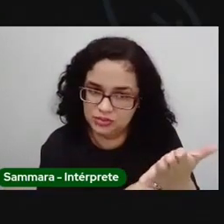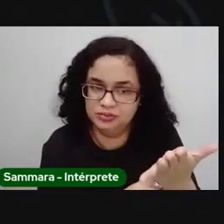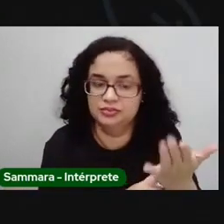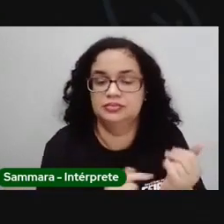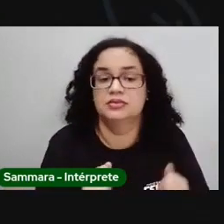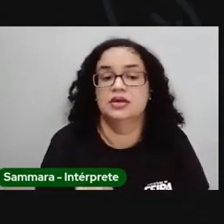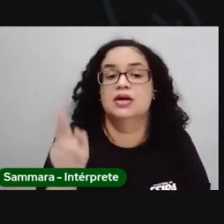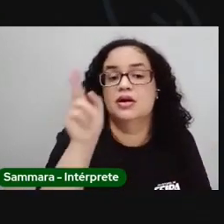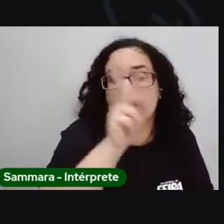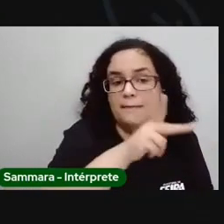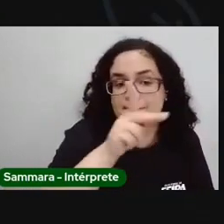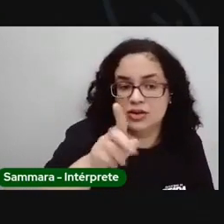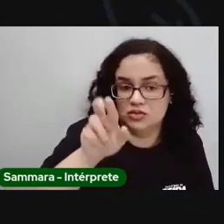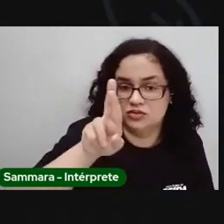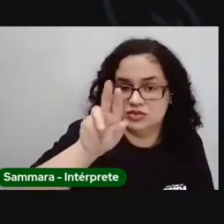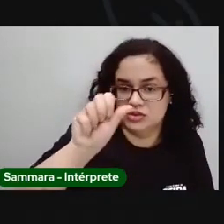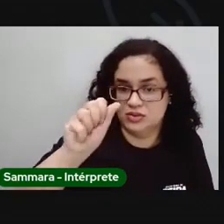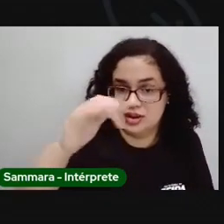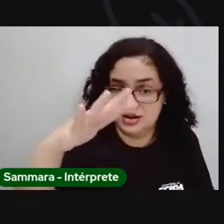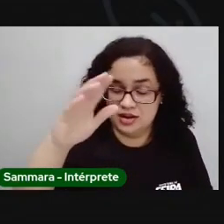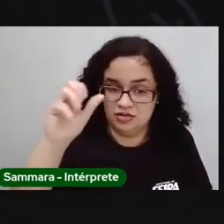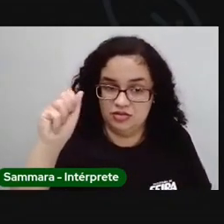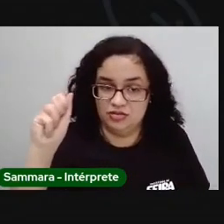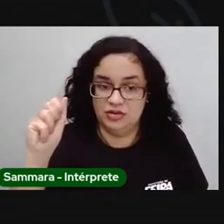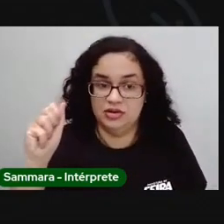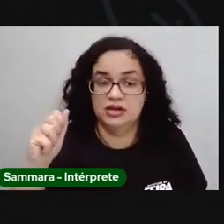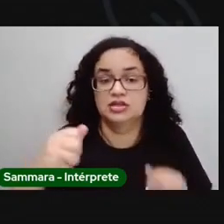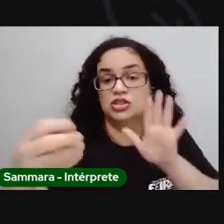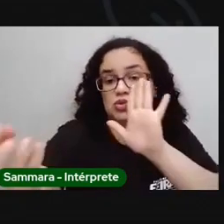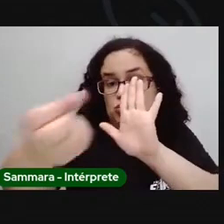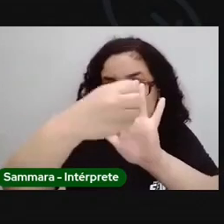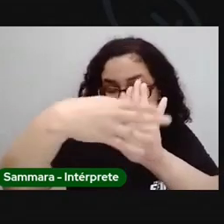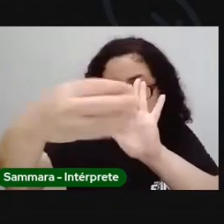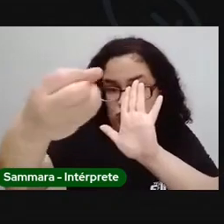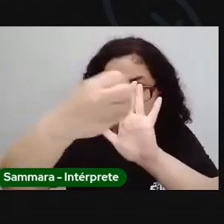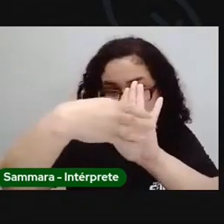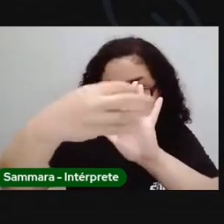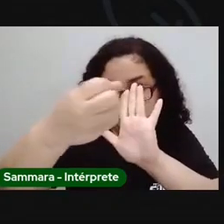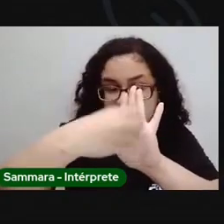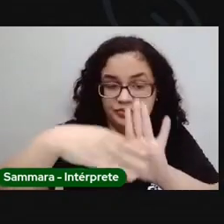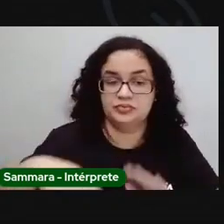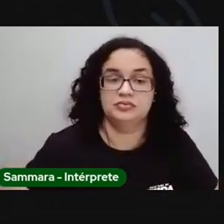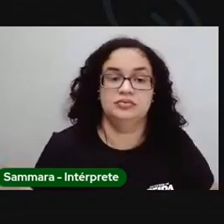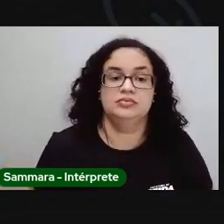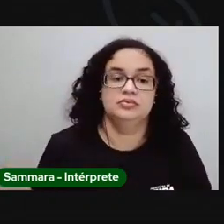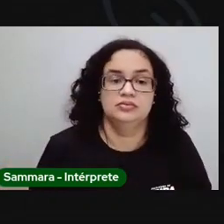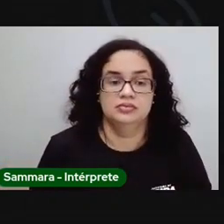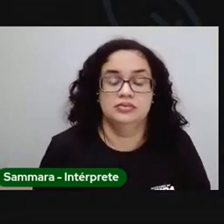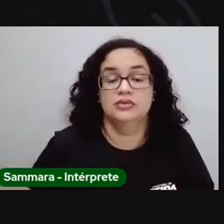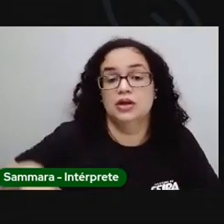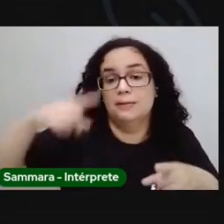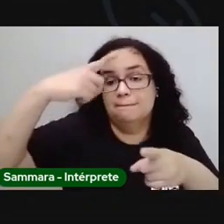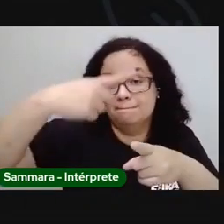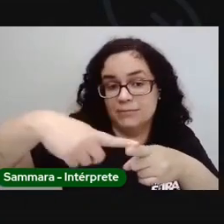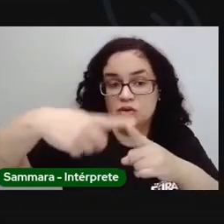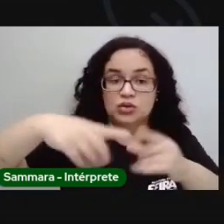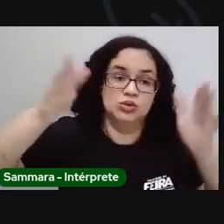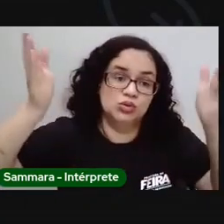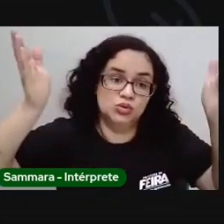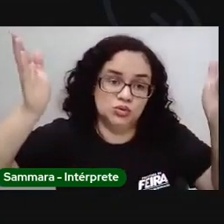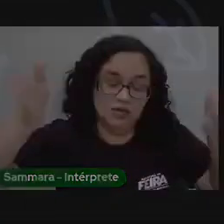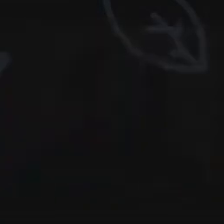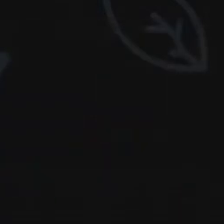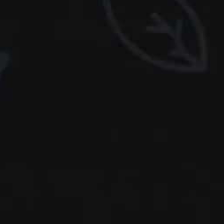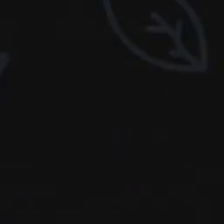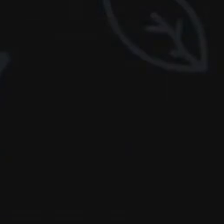Pro Rafa vai fazer a apresentação de um slide pra vocês. Porque hoje a gente vai